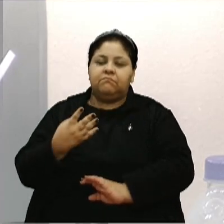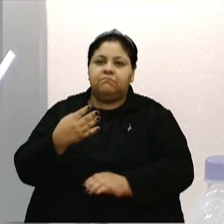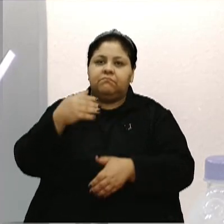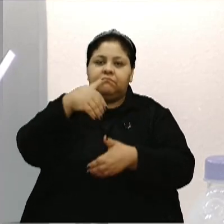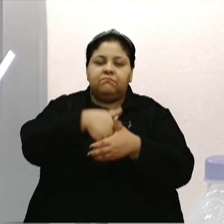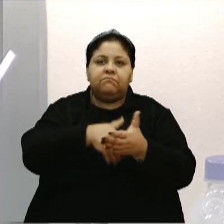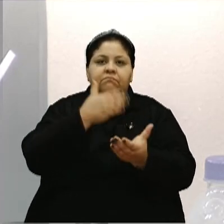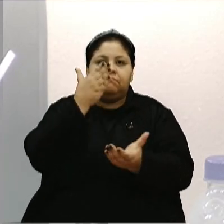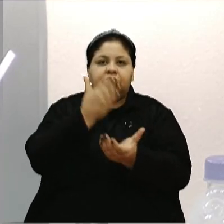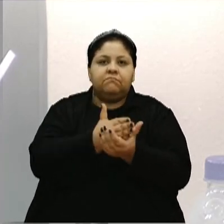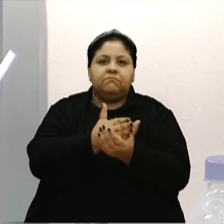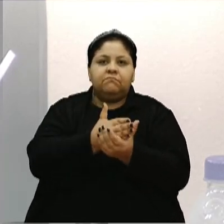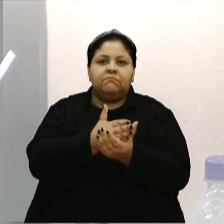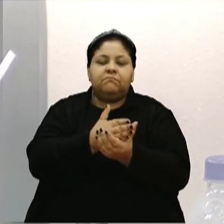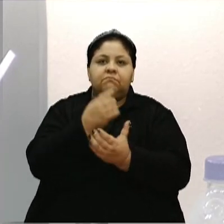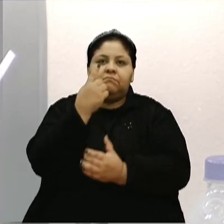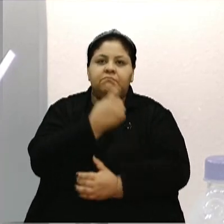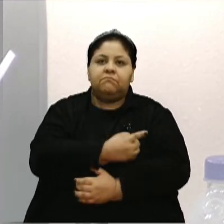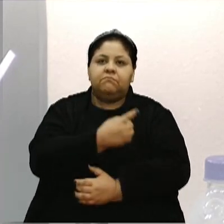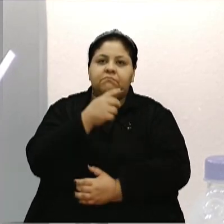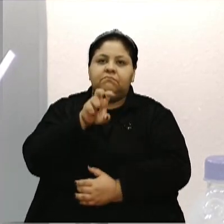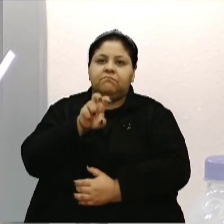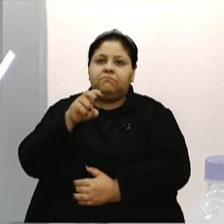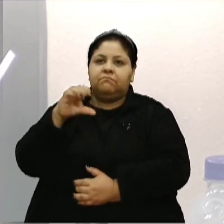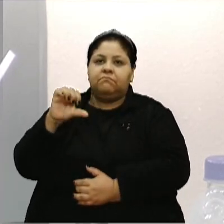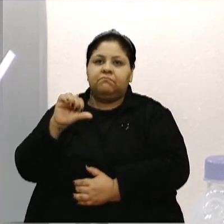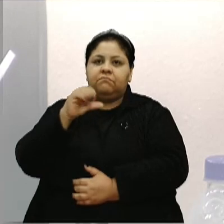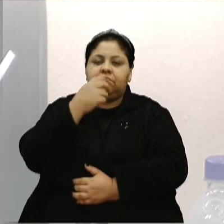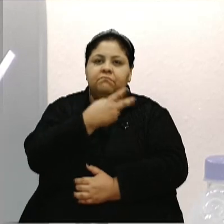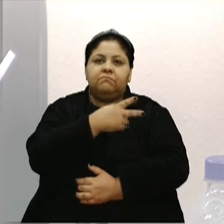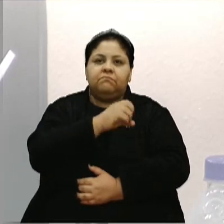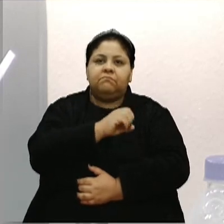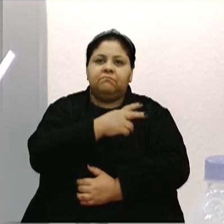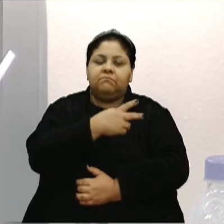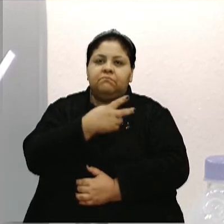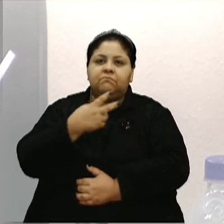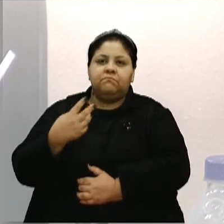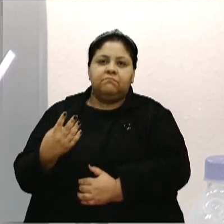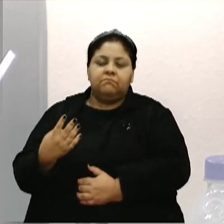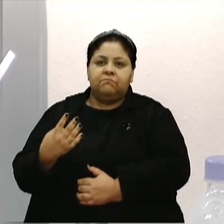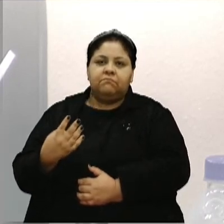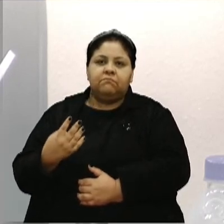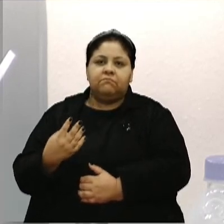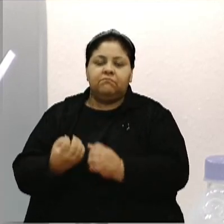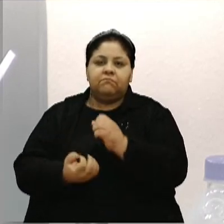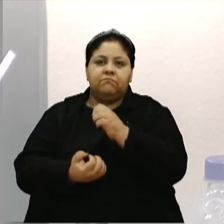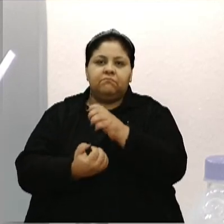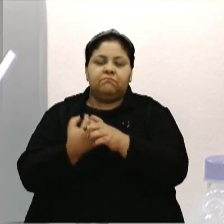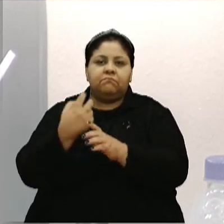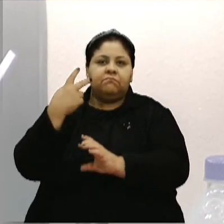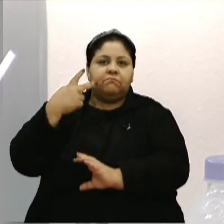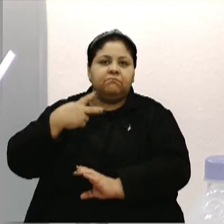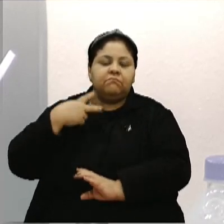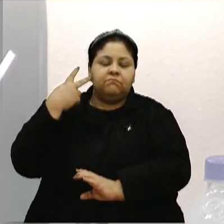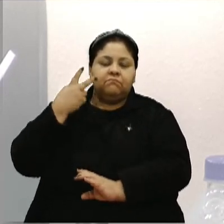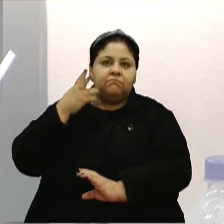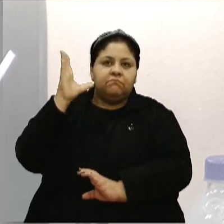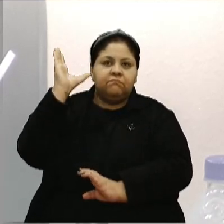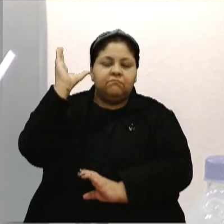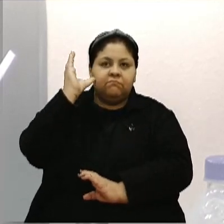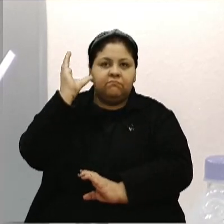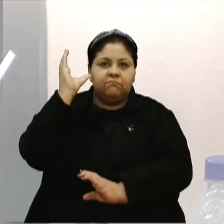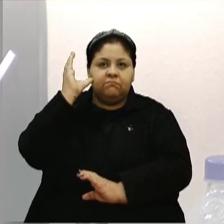contido no processo nº 159, barra 2024, de autoria do vereador Camiles,